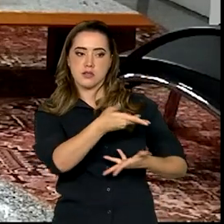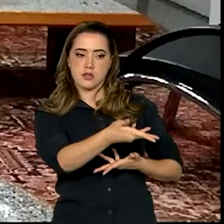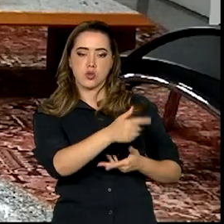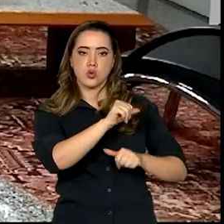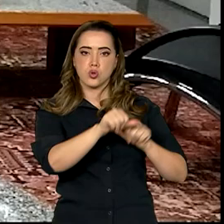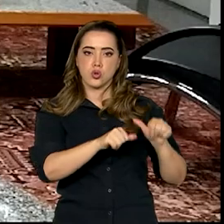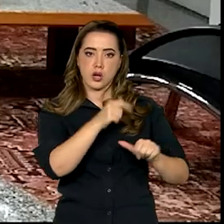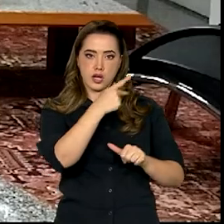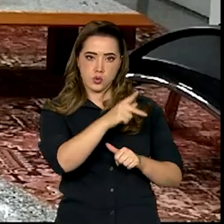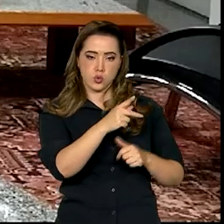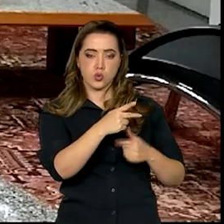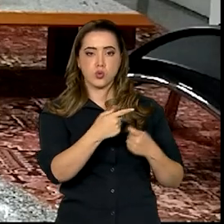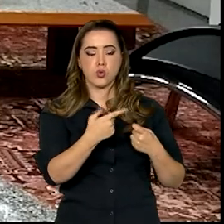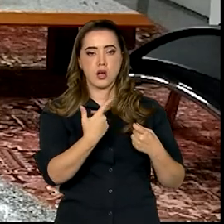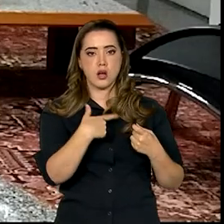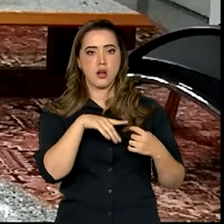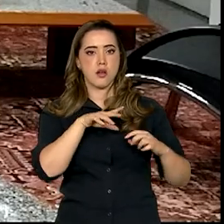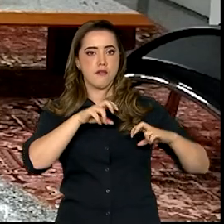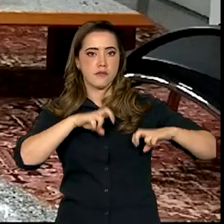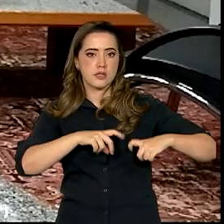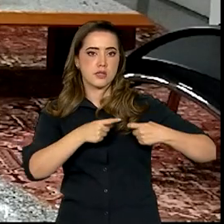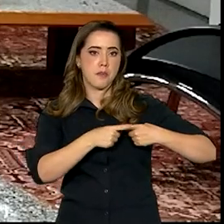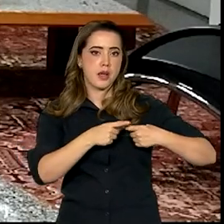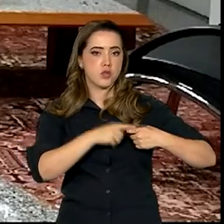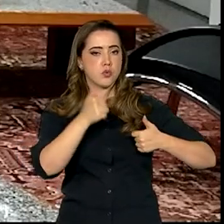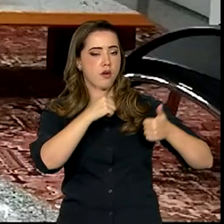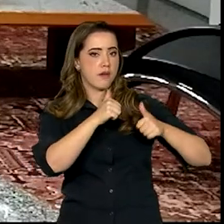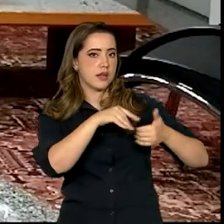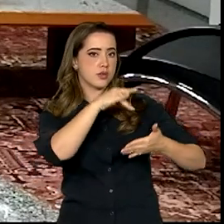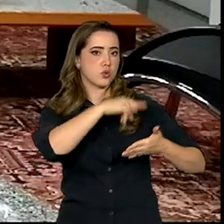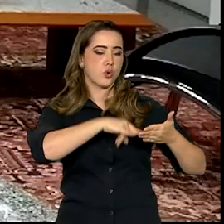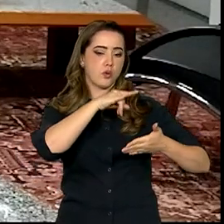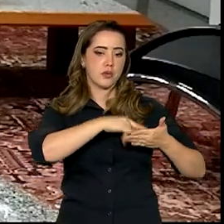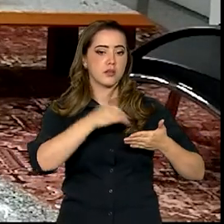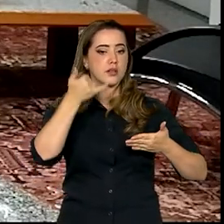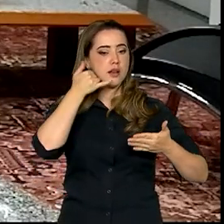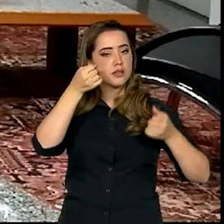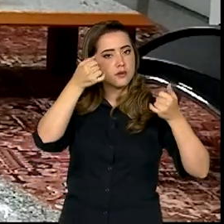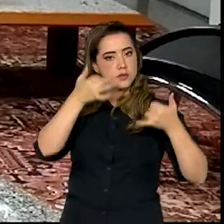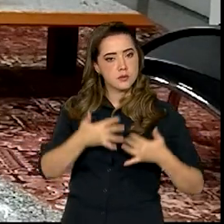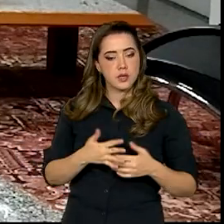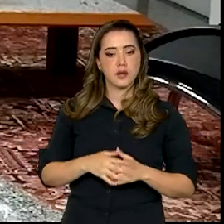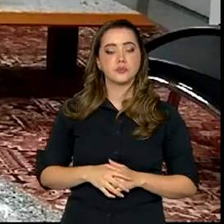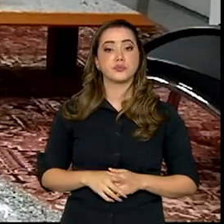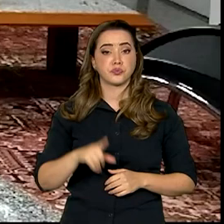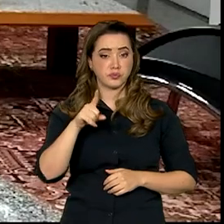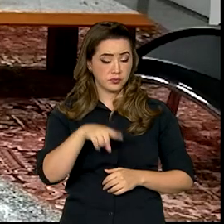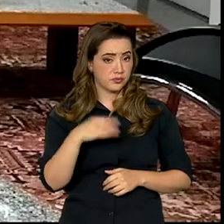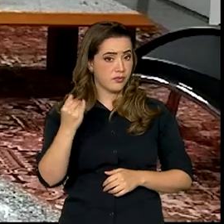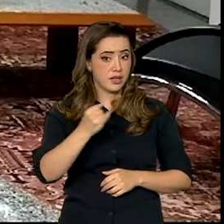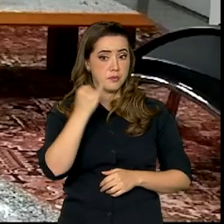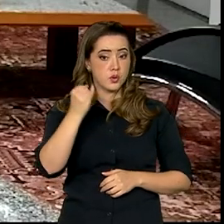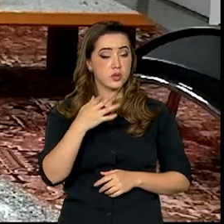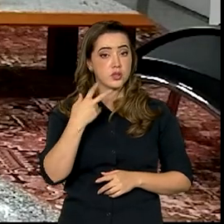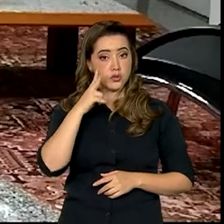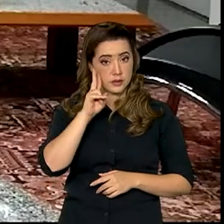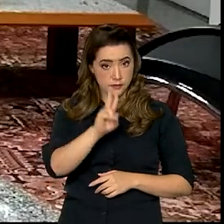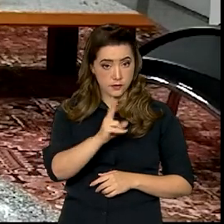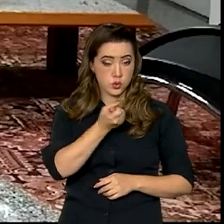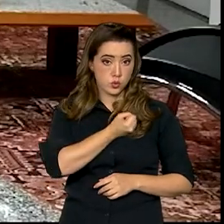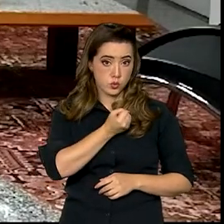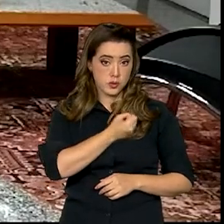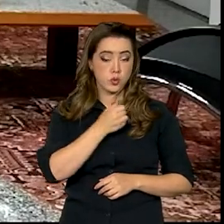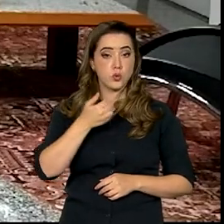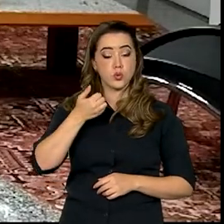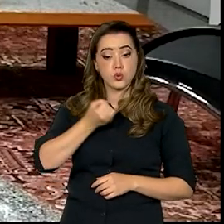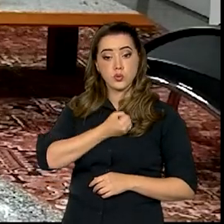perícia sua que está marcada por uma análise documental. E na ligação eles vão te explicar. É importante que você fique ligado no número. O